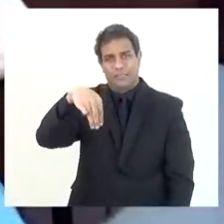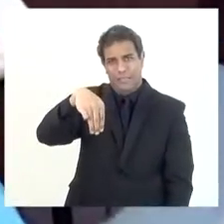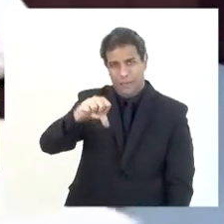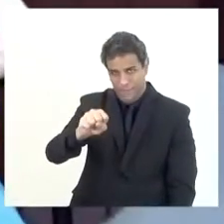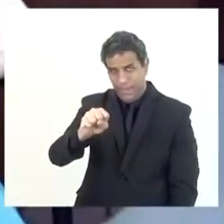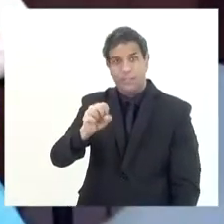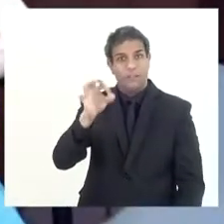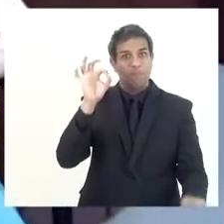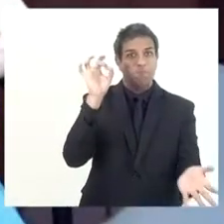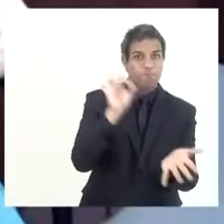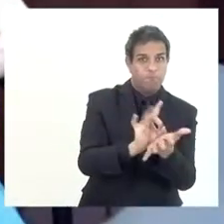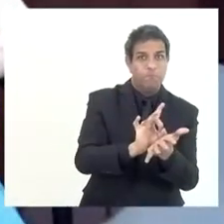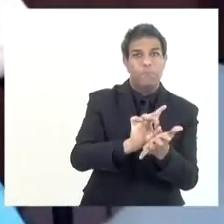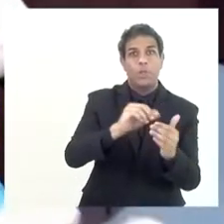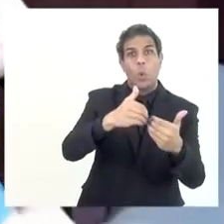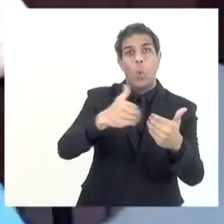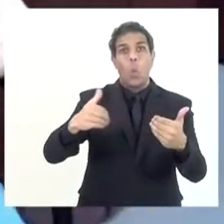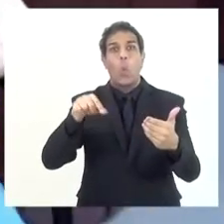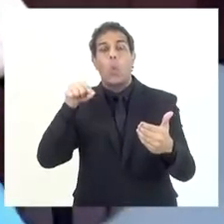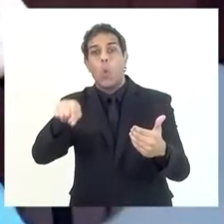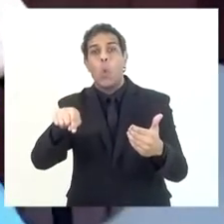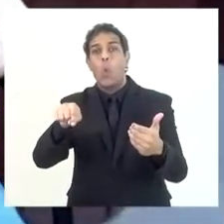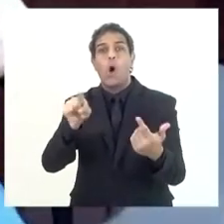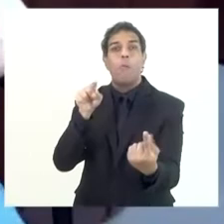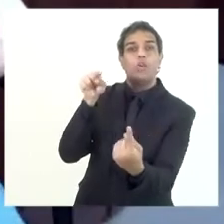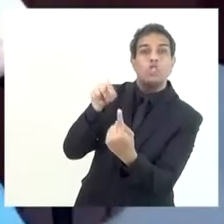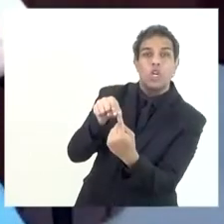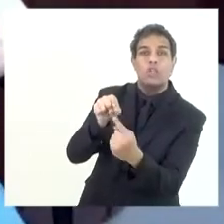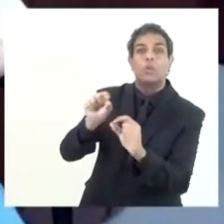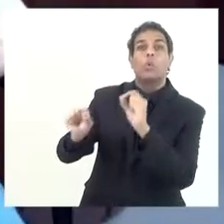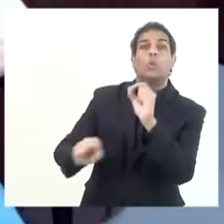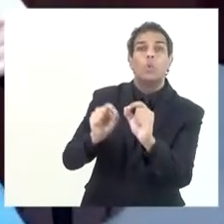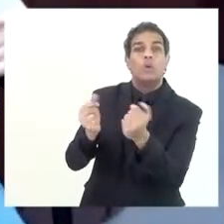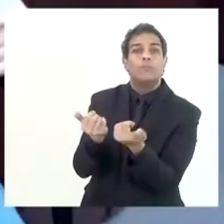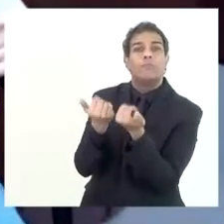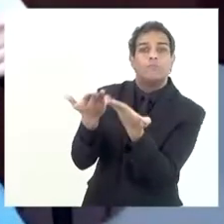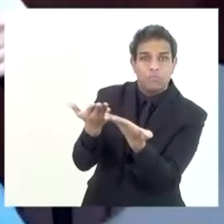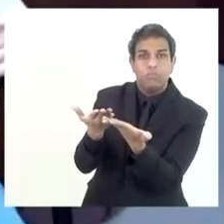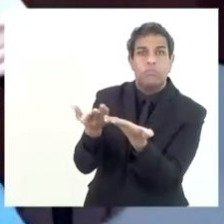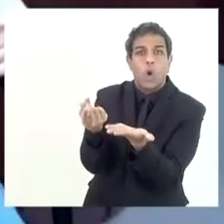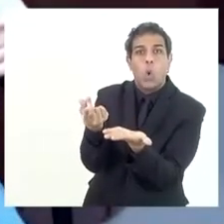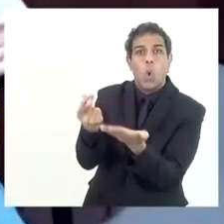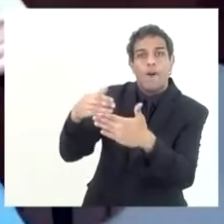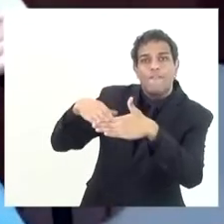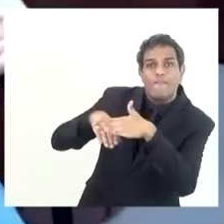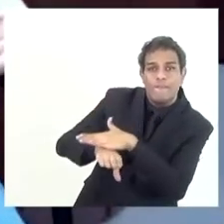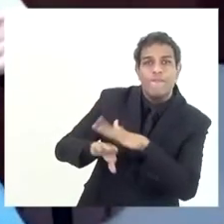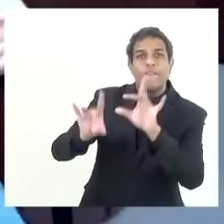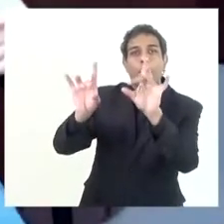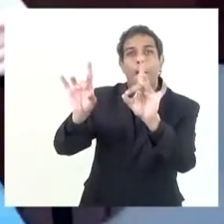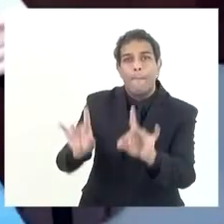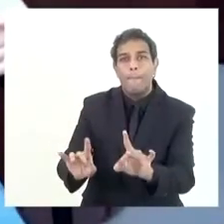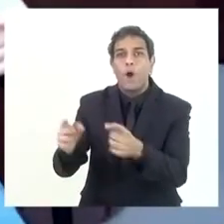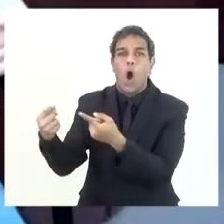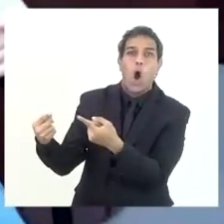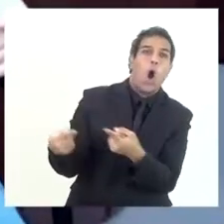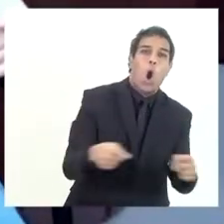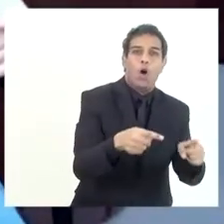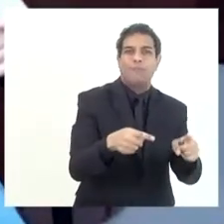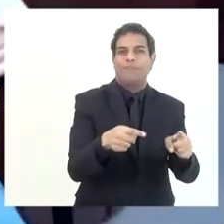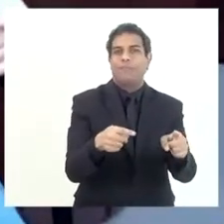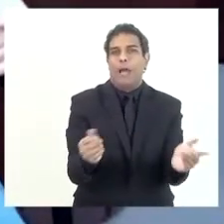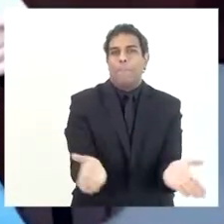dito do que é o destinação, do que é a destinação do fundo especial de combate à pobreza.